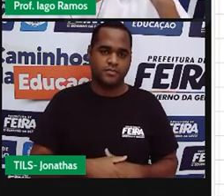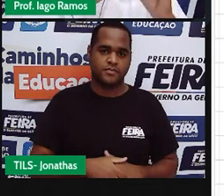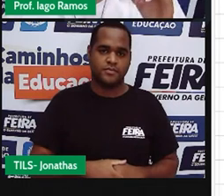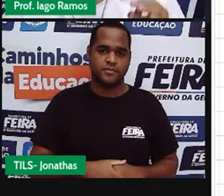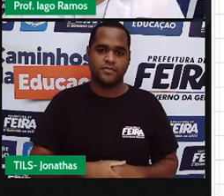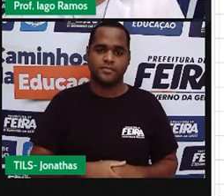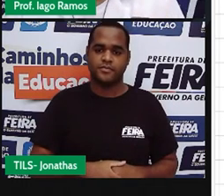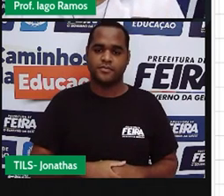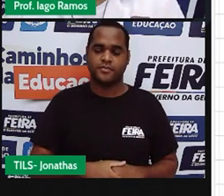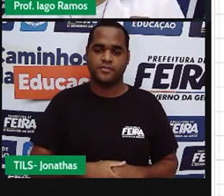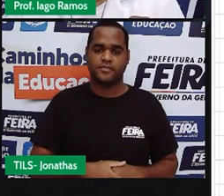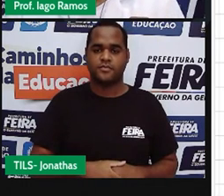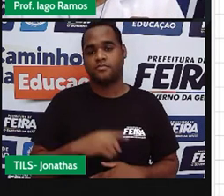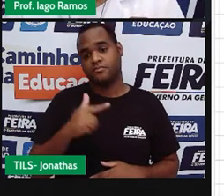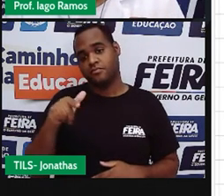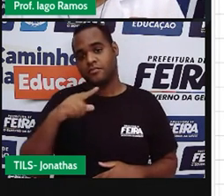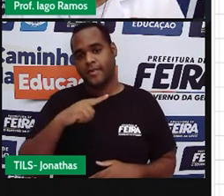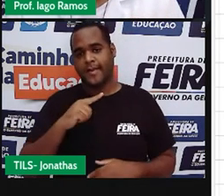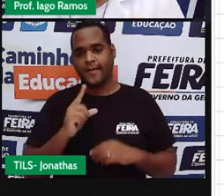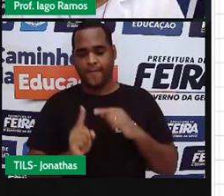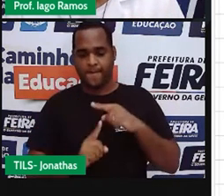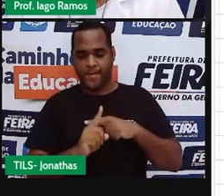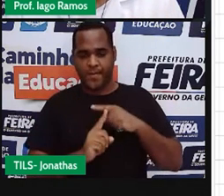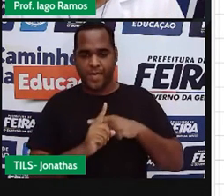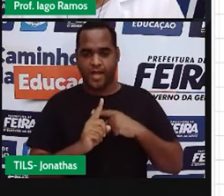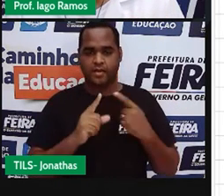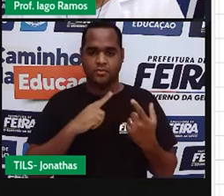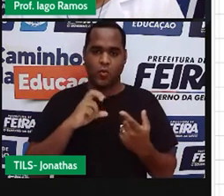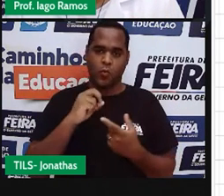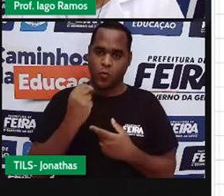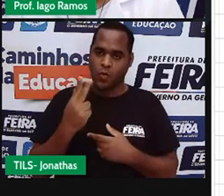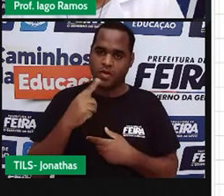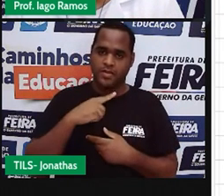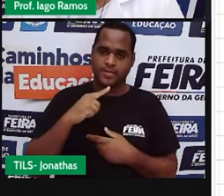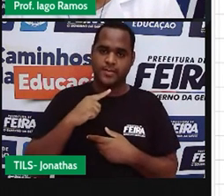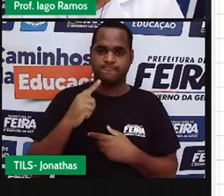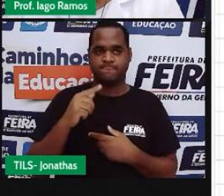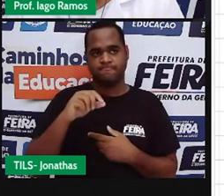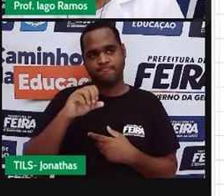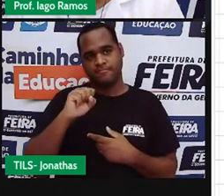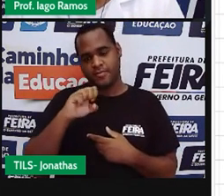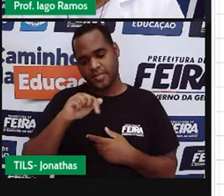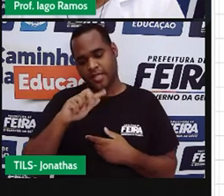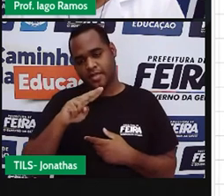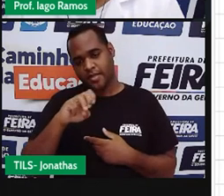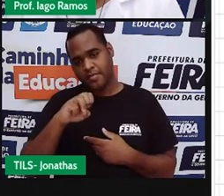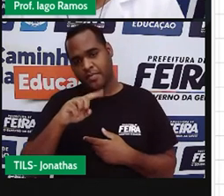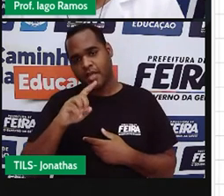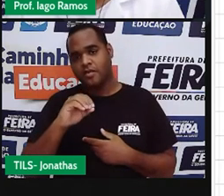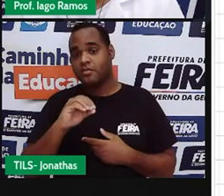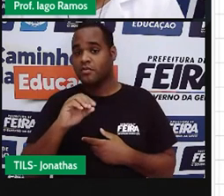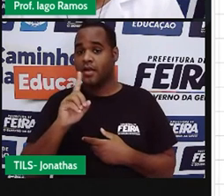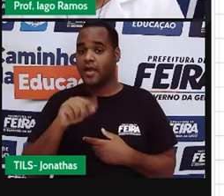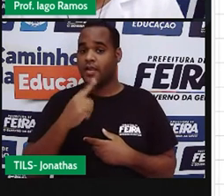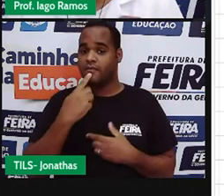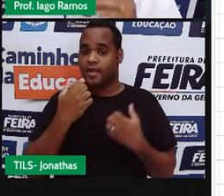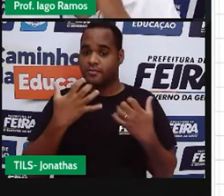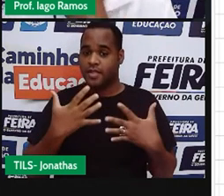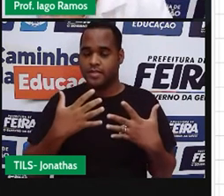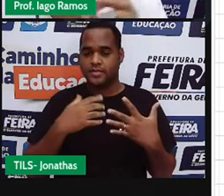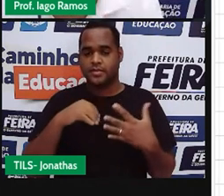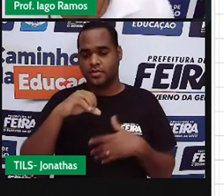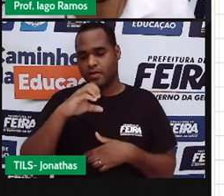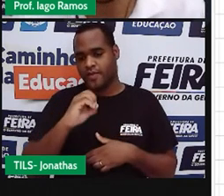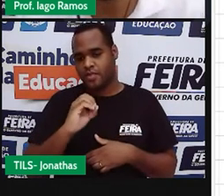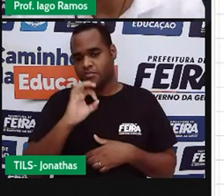Quando uma reta cruza outra reta ou cruza um segmento de reta, formando ângulos de